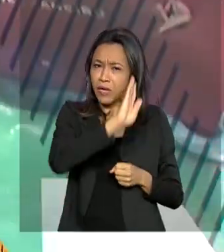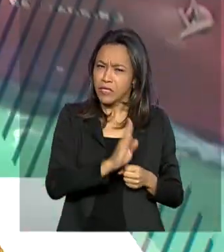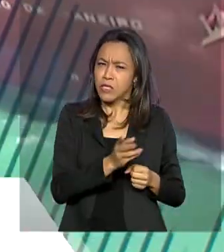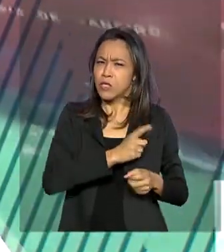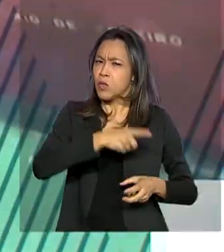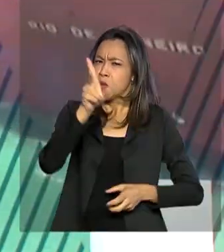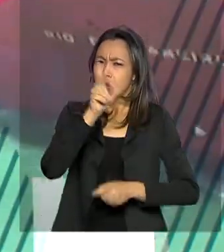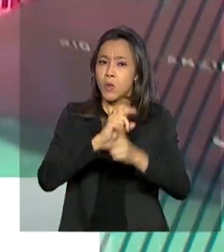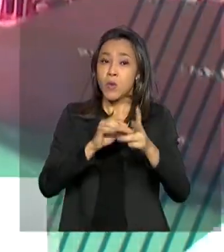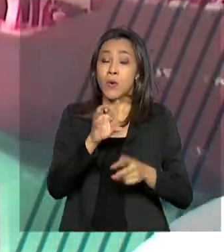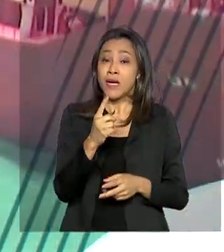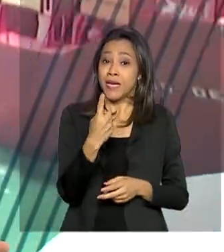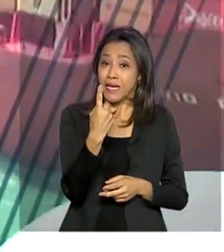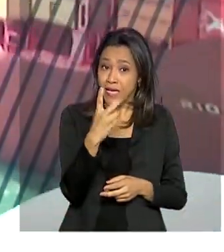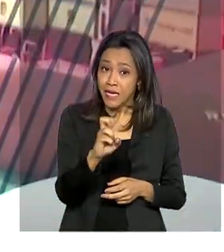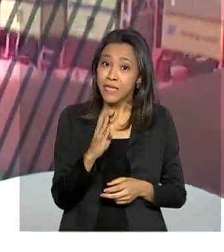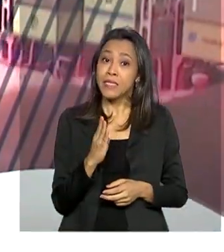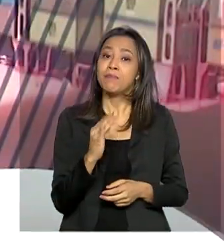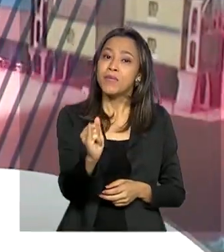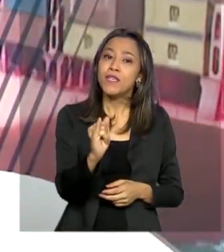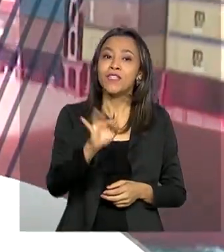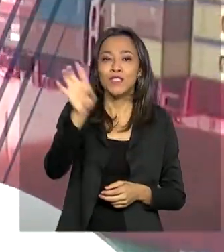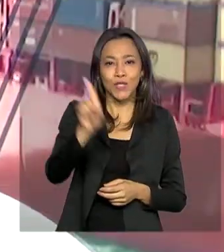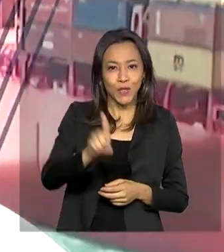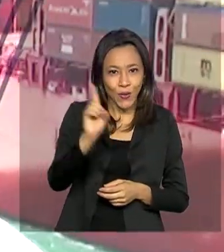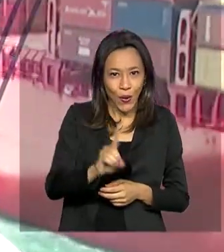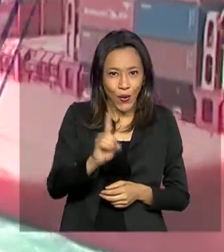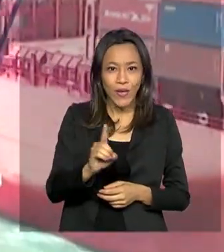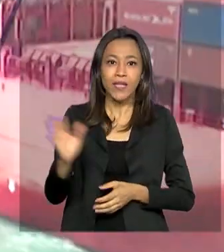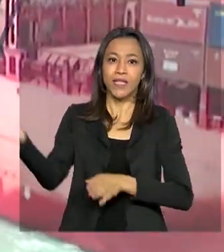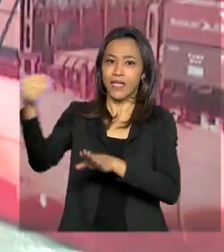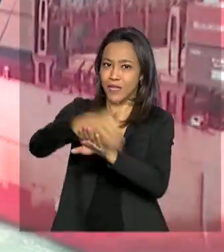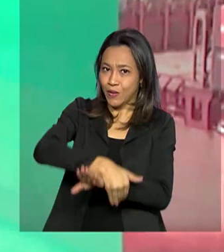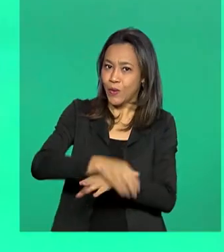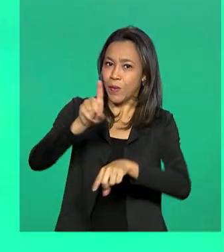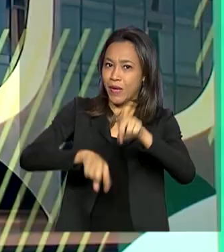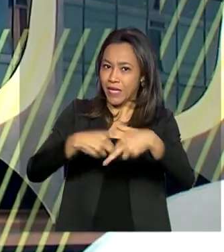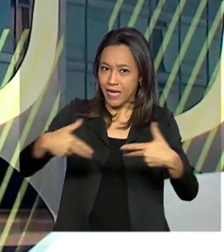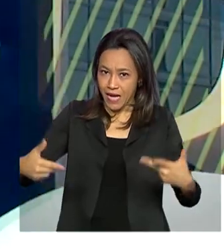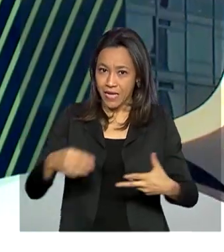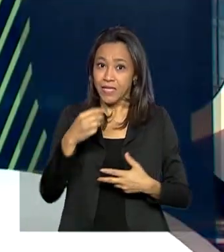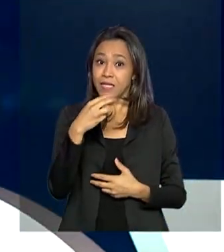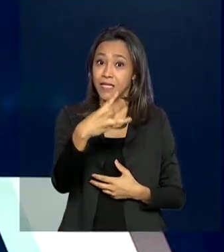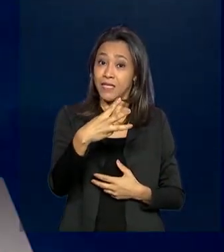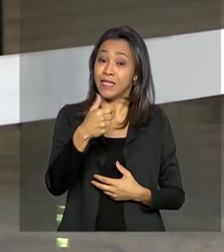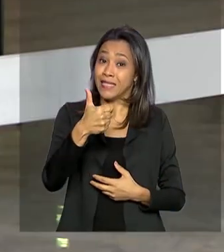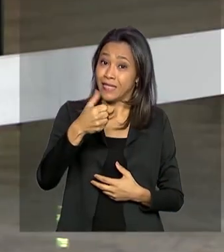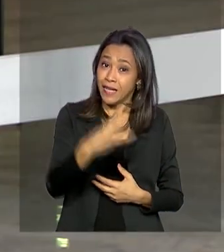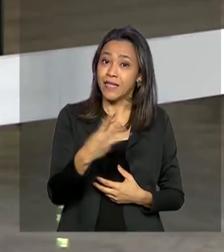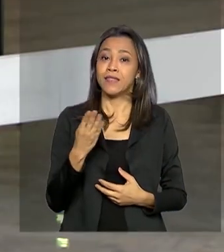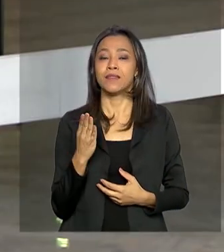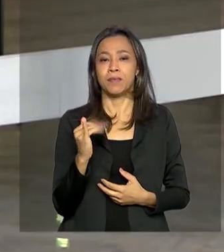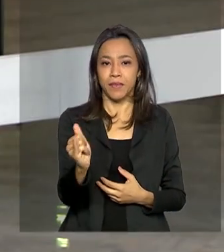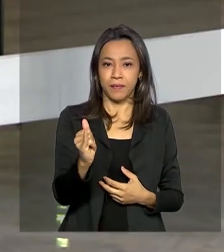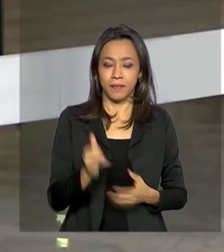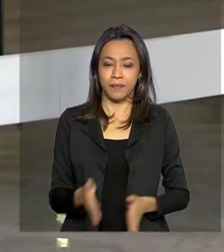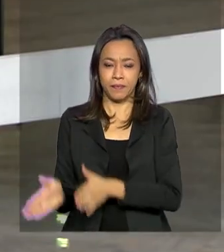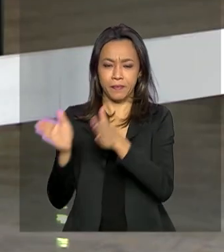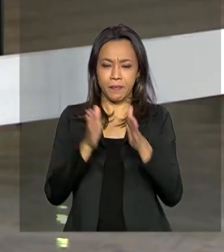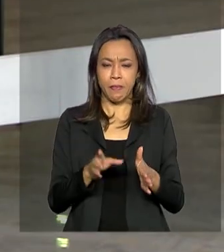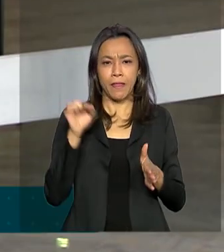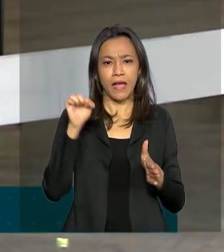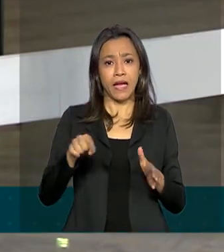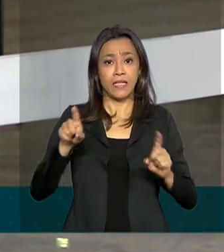15 bilhões de dólares para os países do bloco e importou 13 bilhões. Márcio Fernandes. Essa foi uma